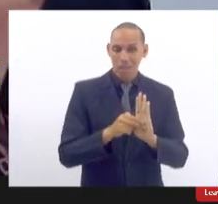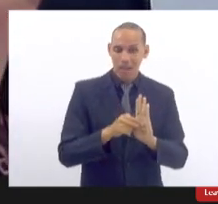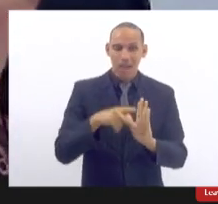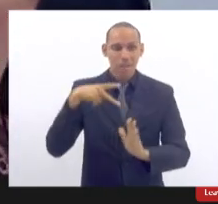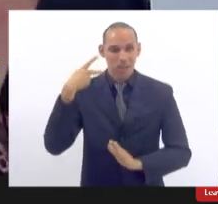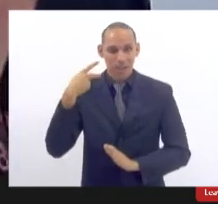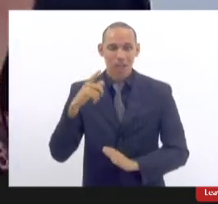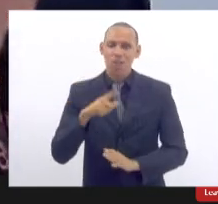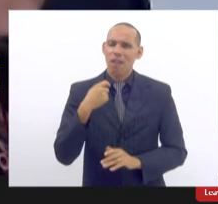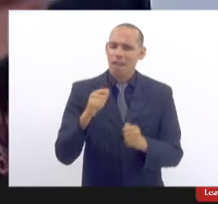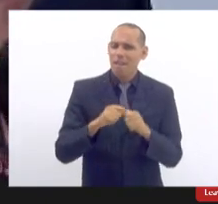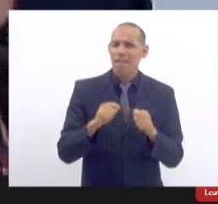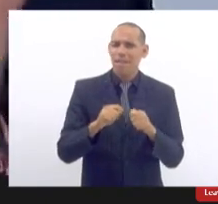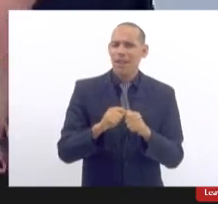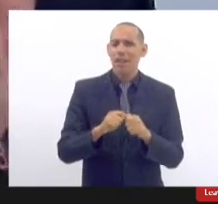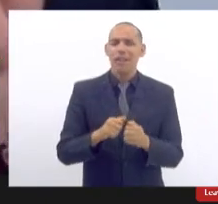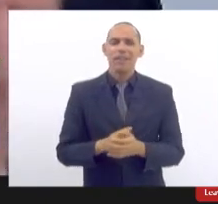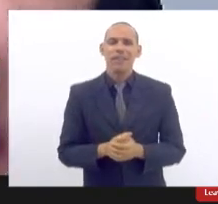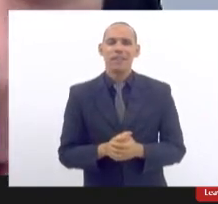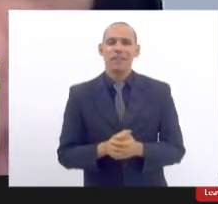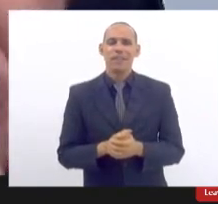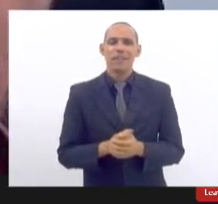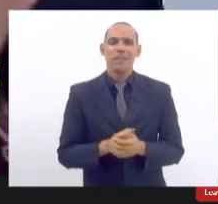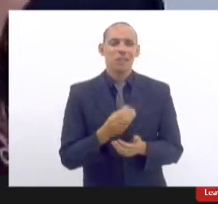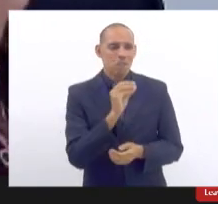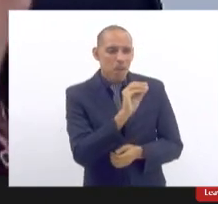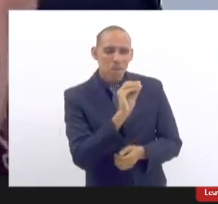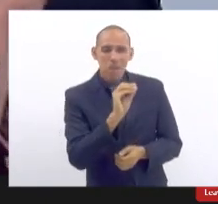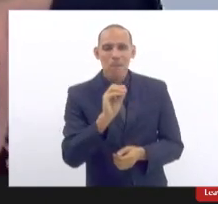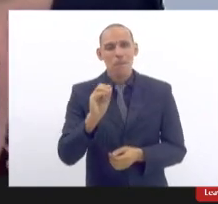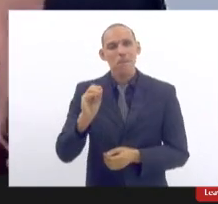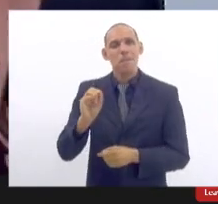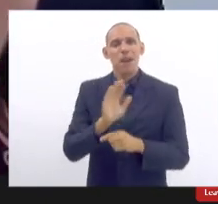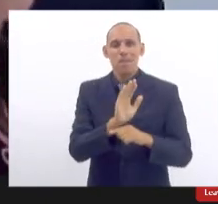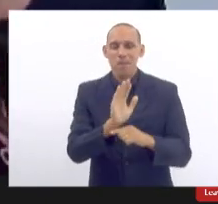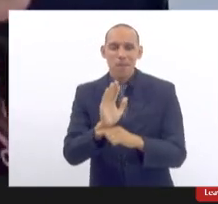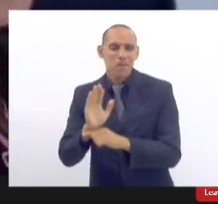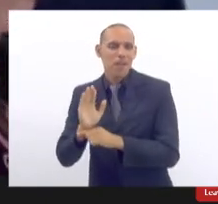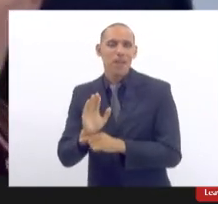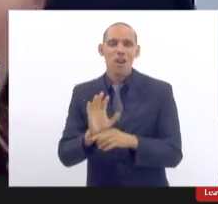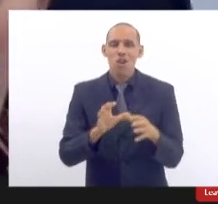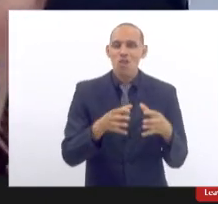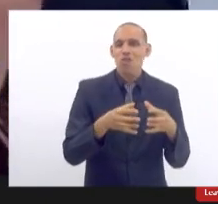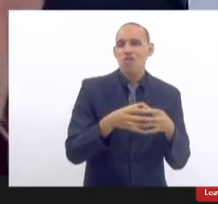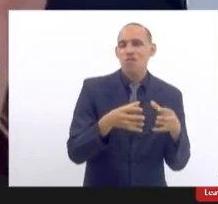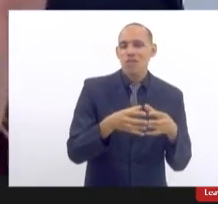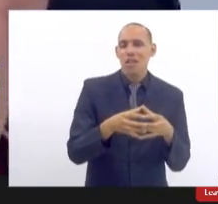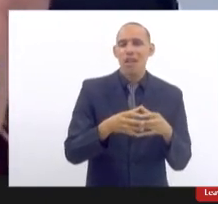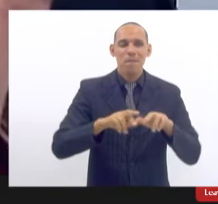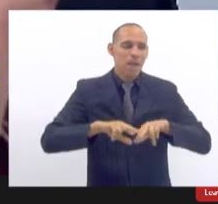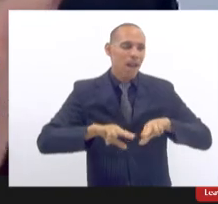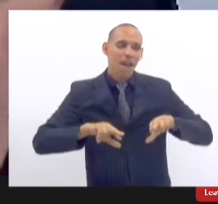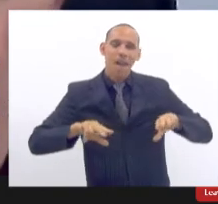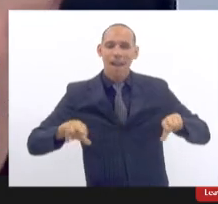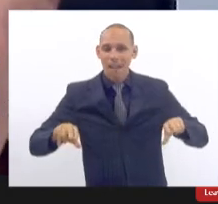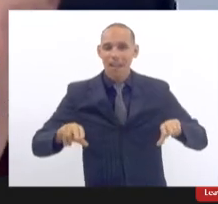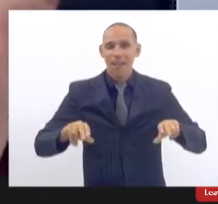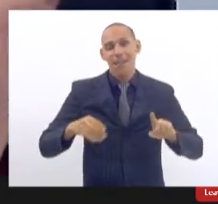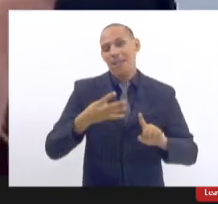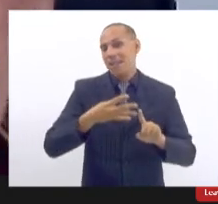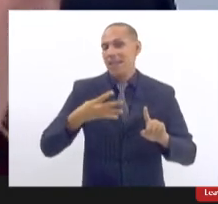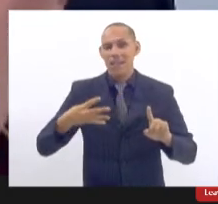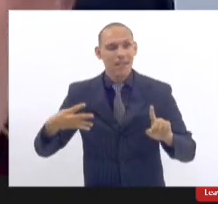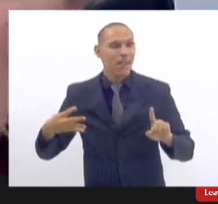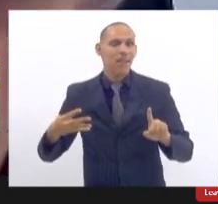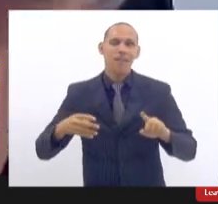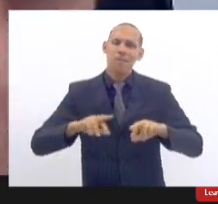pequenininhas as nossas que a tem sempre põe um pouquinho para o CEDIN um pouquinho para o conselho do negro um pouquinho para os conselhos LGBTI